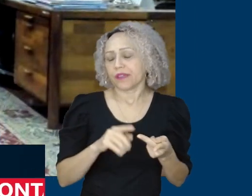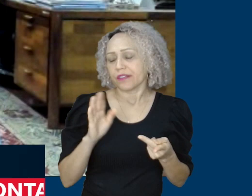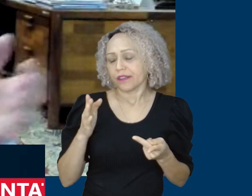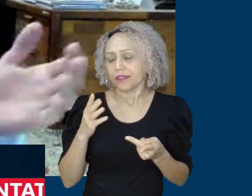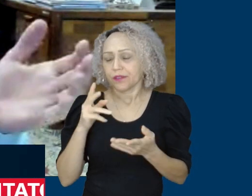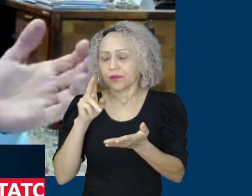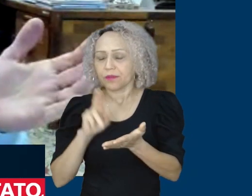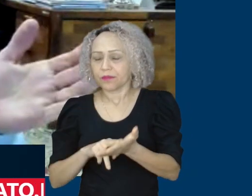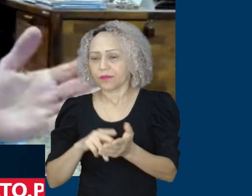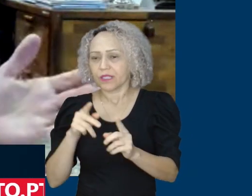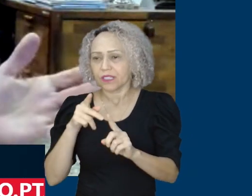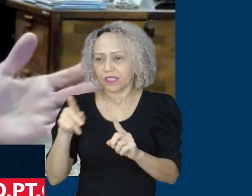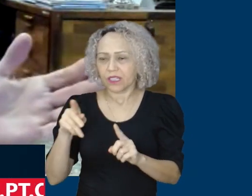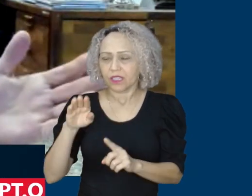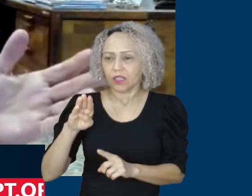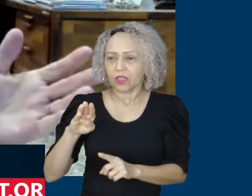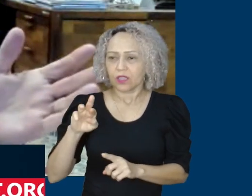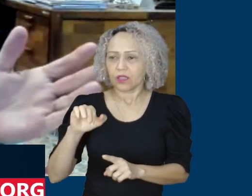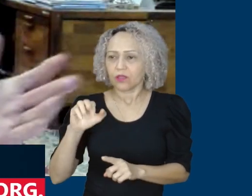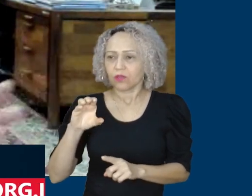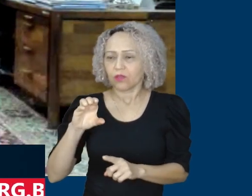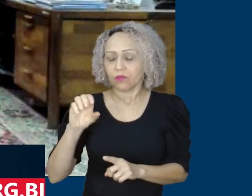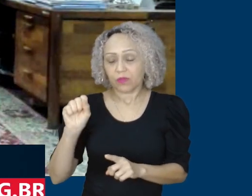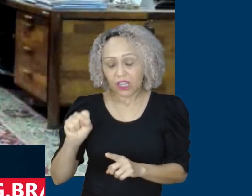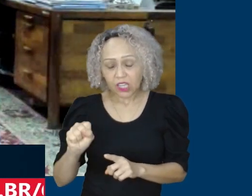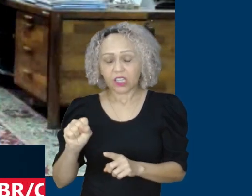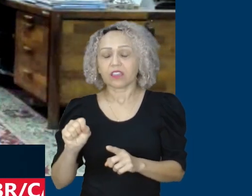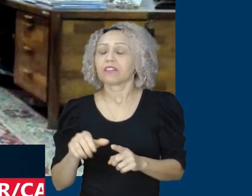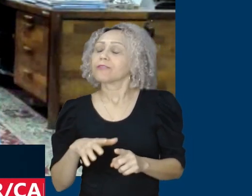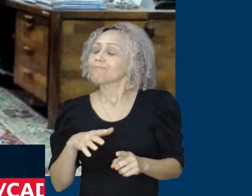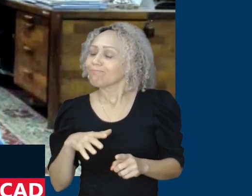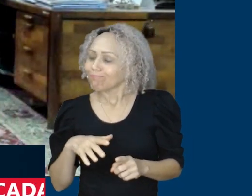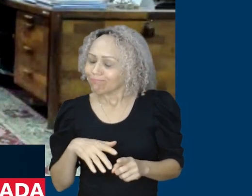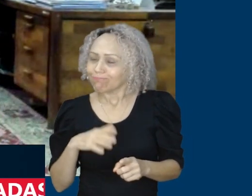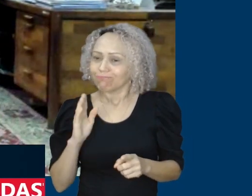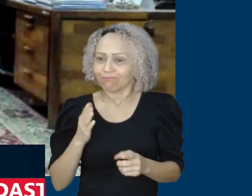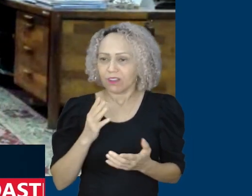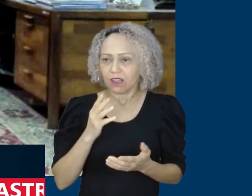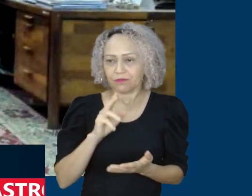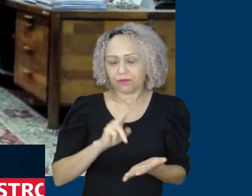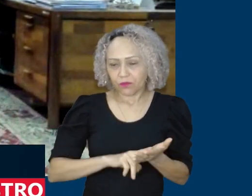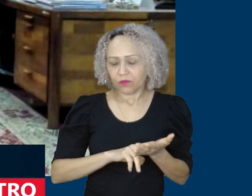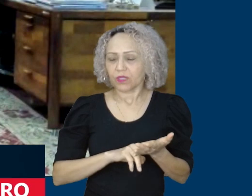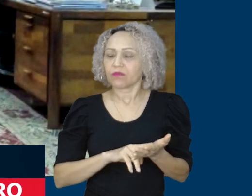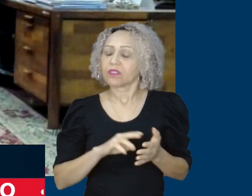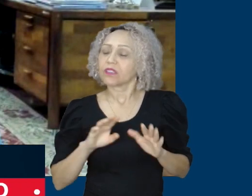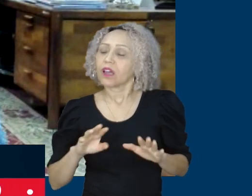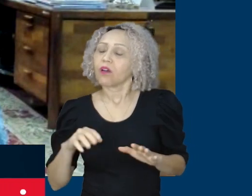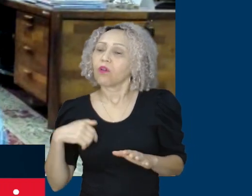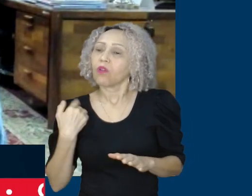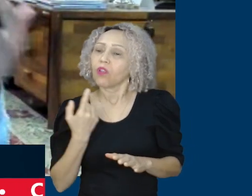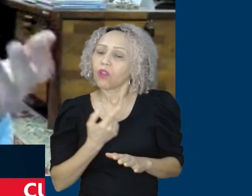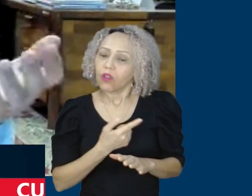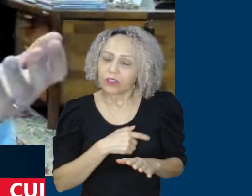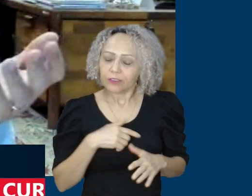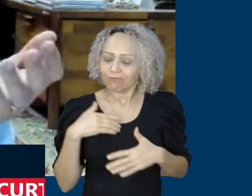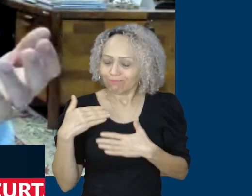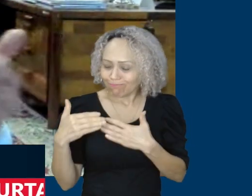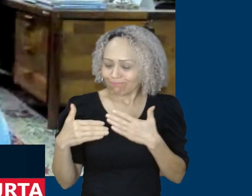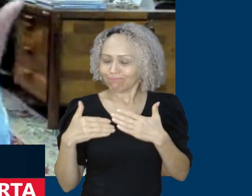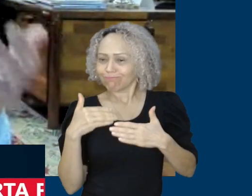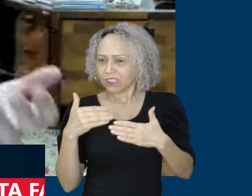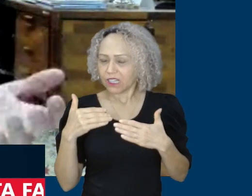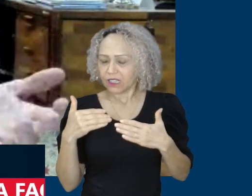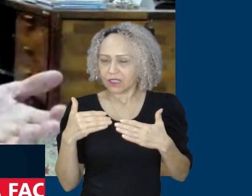inserindo nesse processo, buscando representar a nossa região, buscando abrir espaço